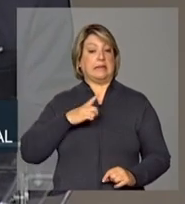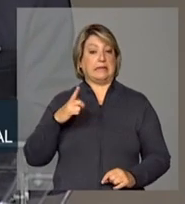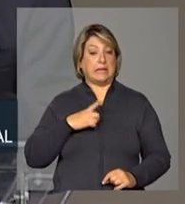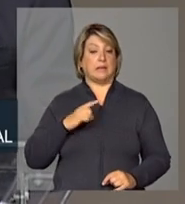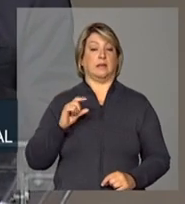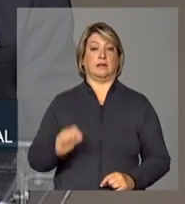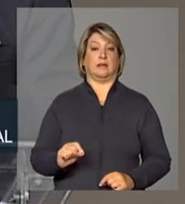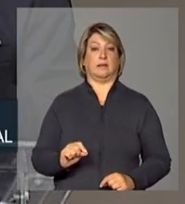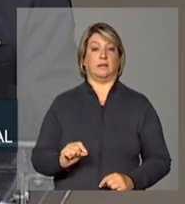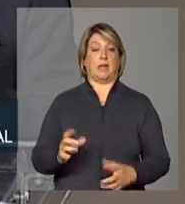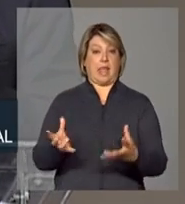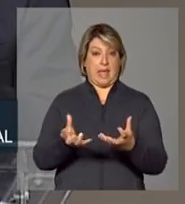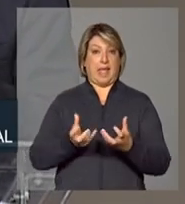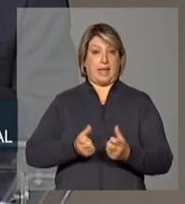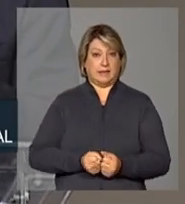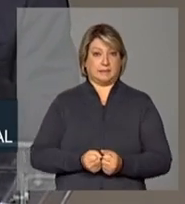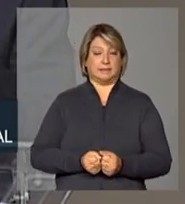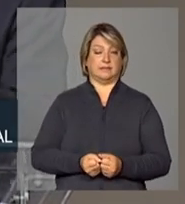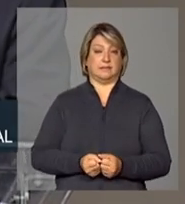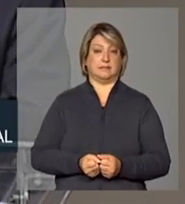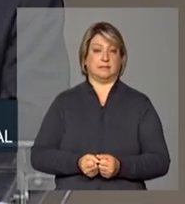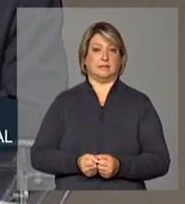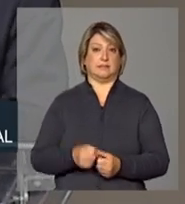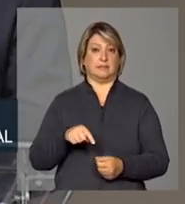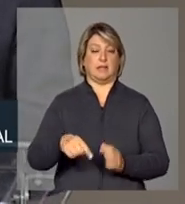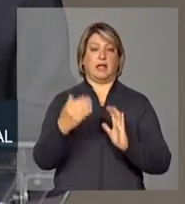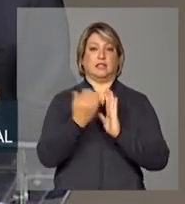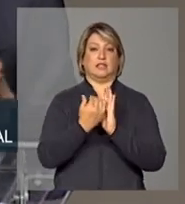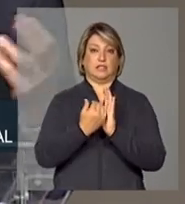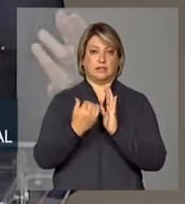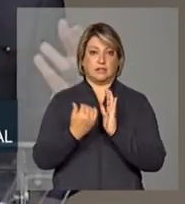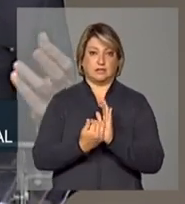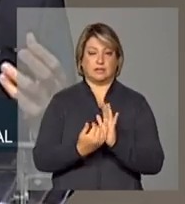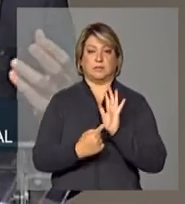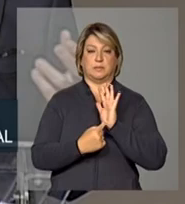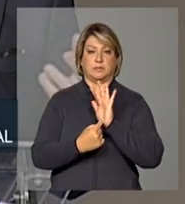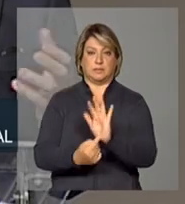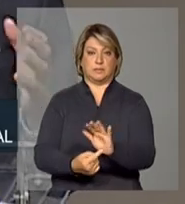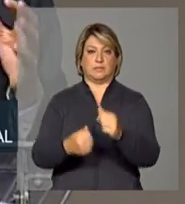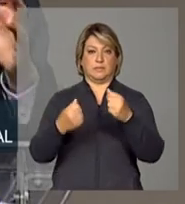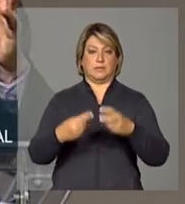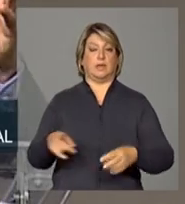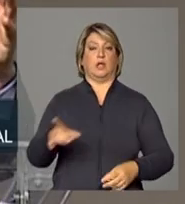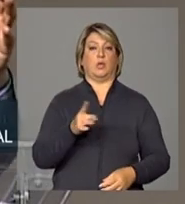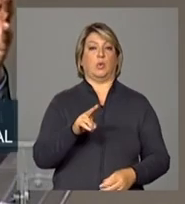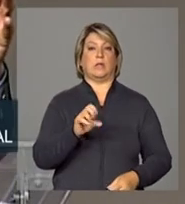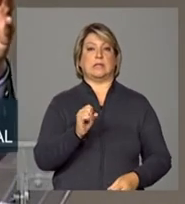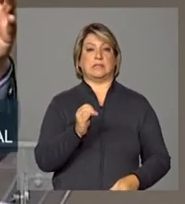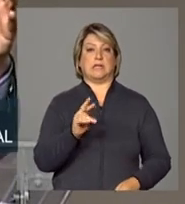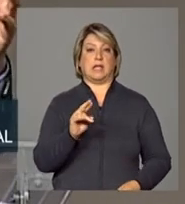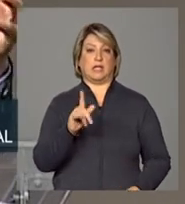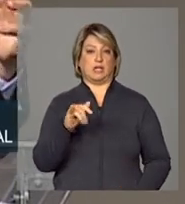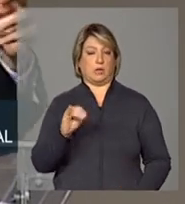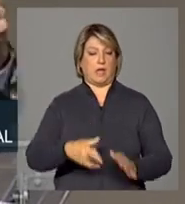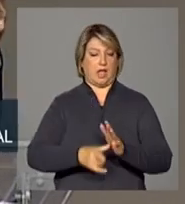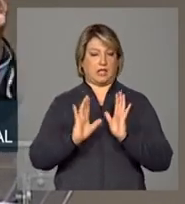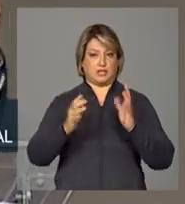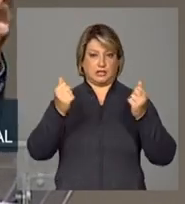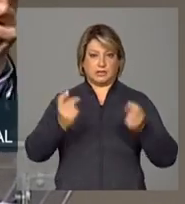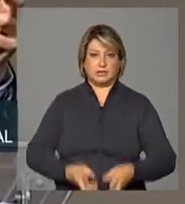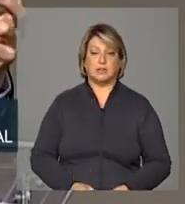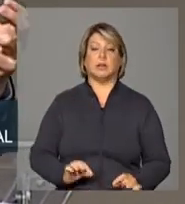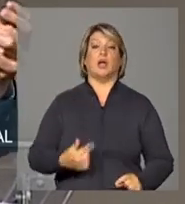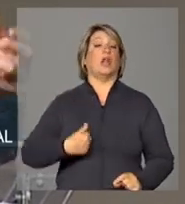adesão a agenda apresentada pelo doutor Sérgio em que nós não